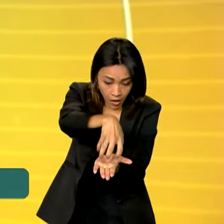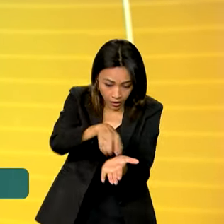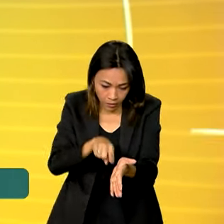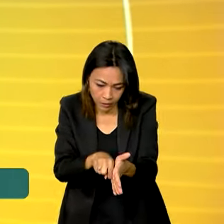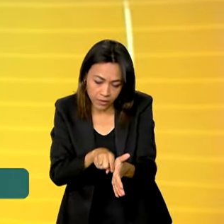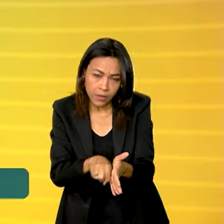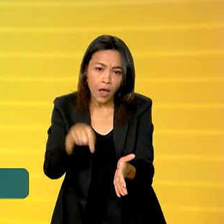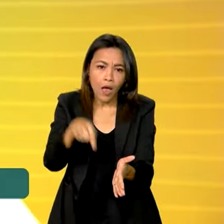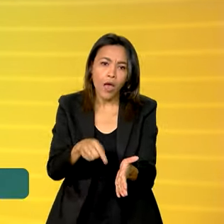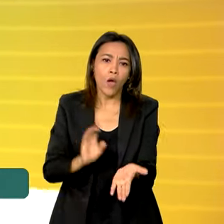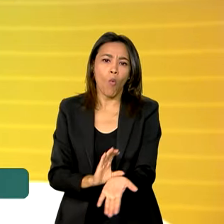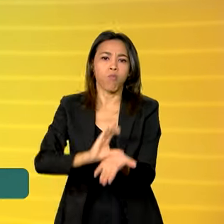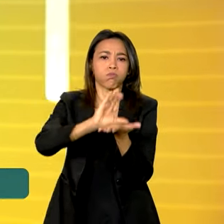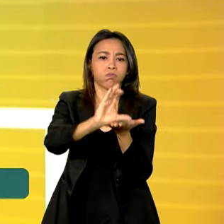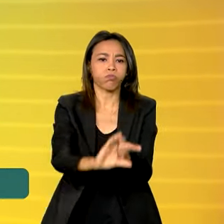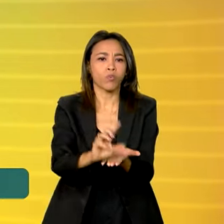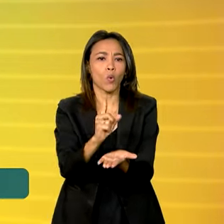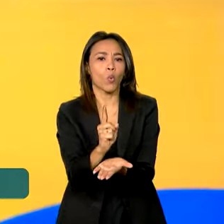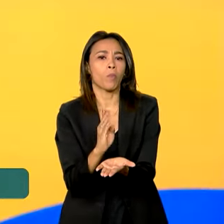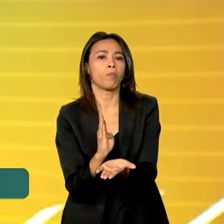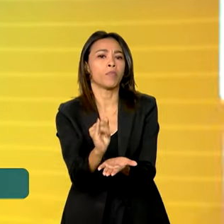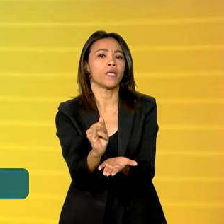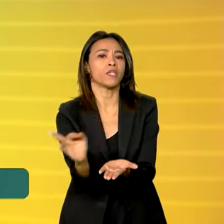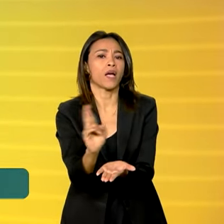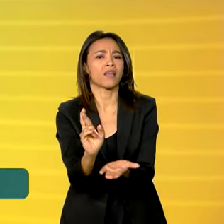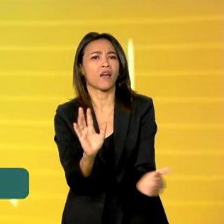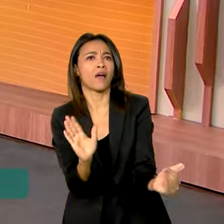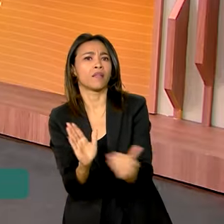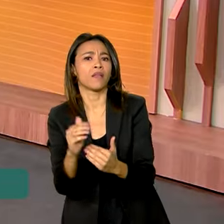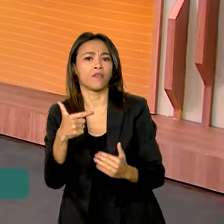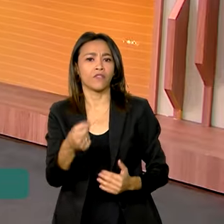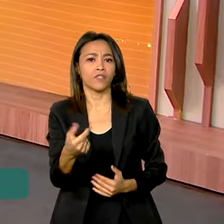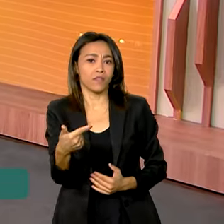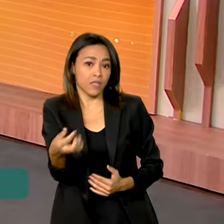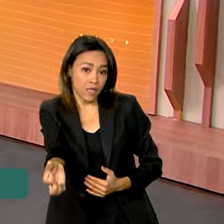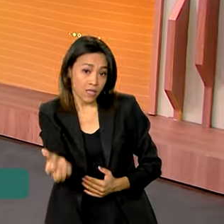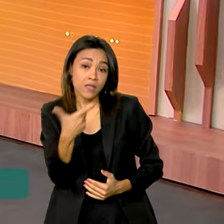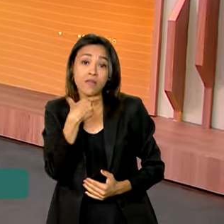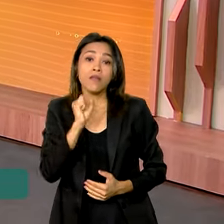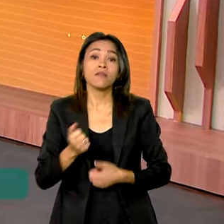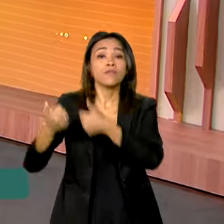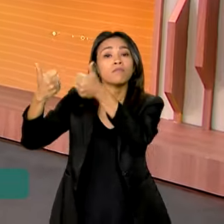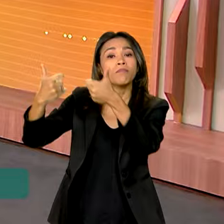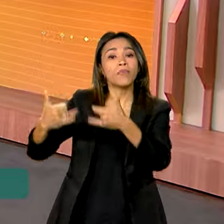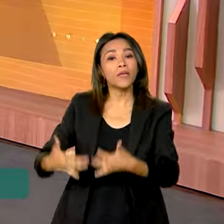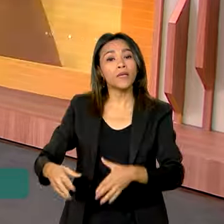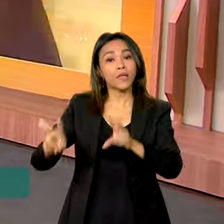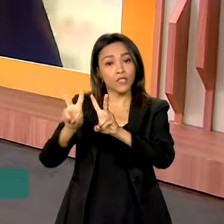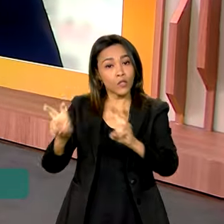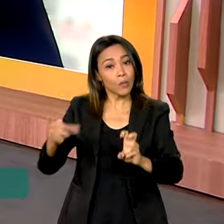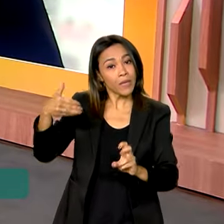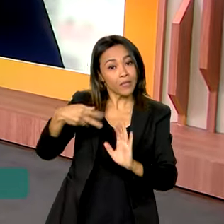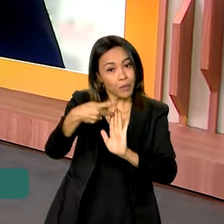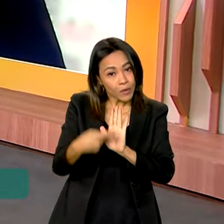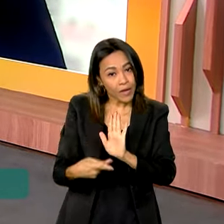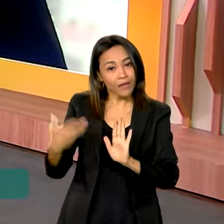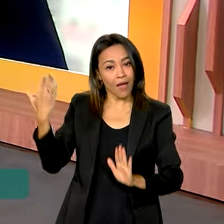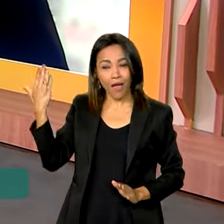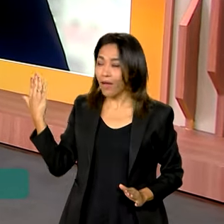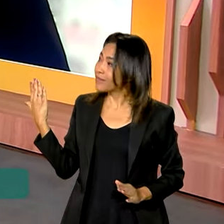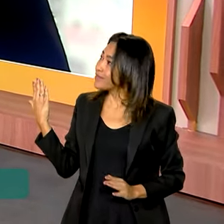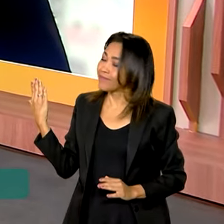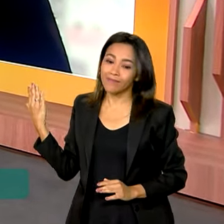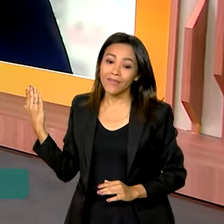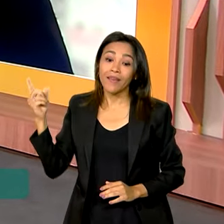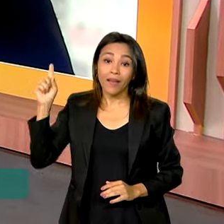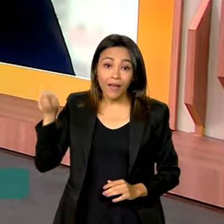PAC é de um bilhão de reais até 2026. Quem explica melhor para a gente esse projeto é Rafael Elias Marques.